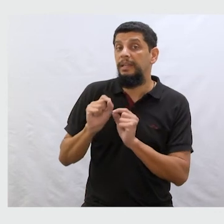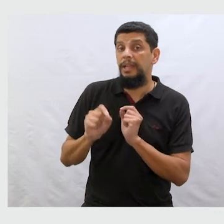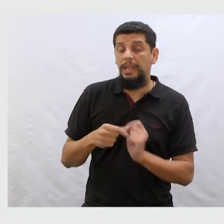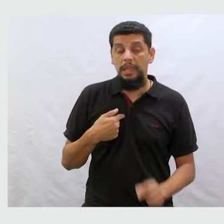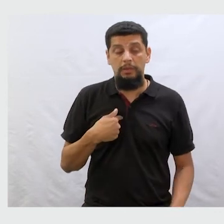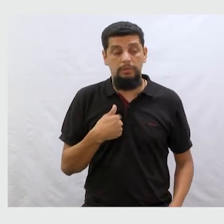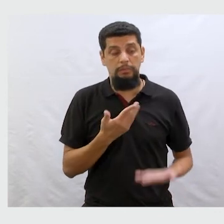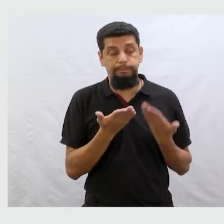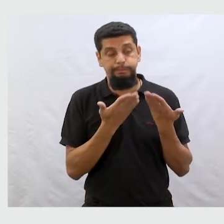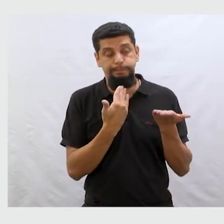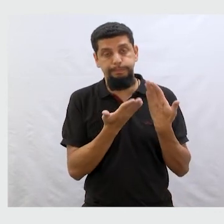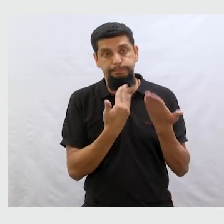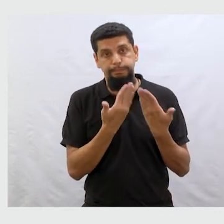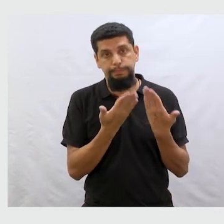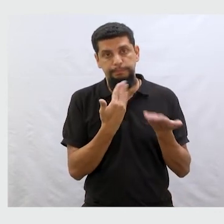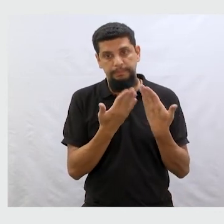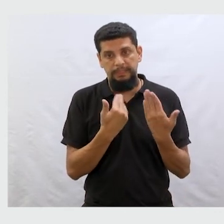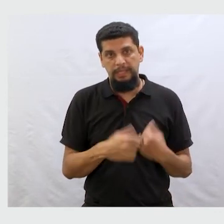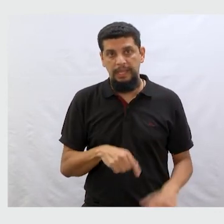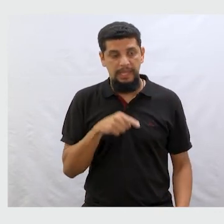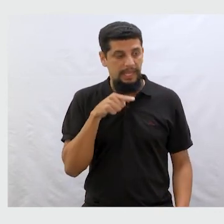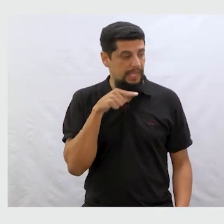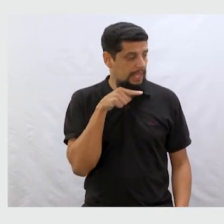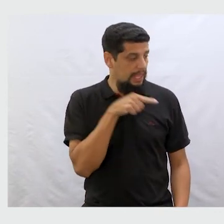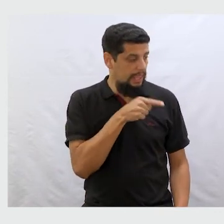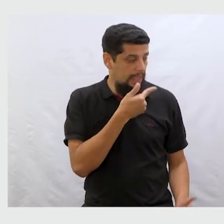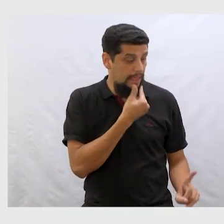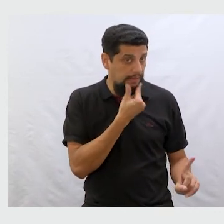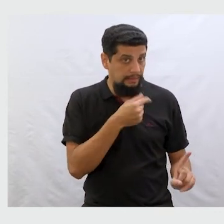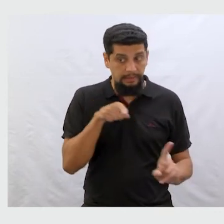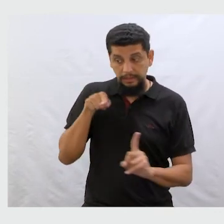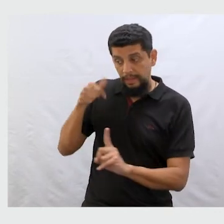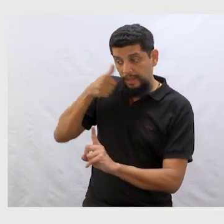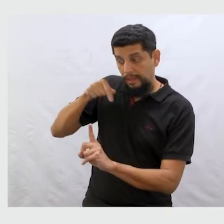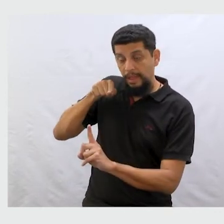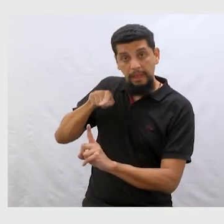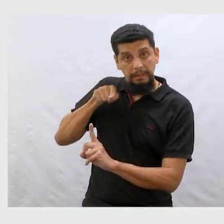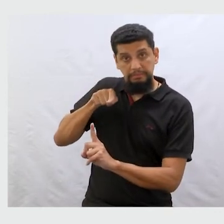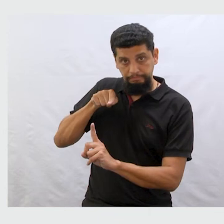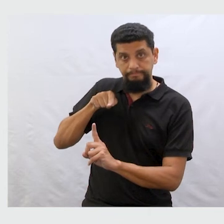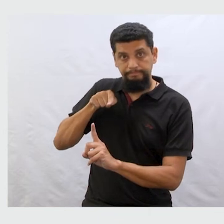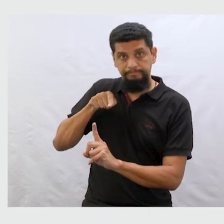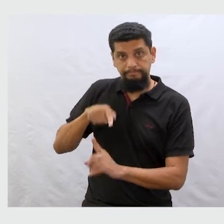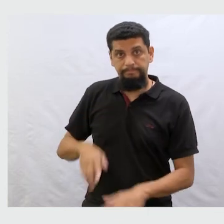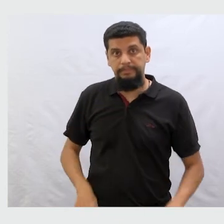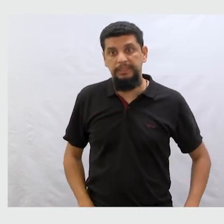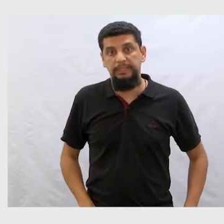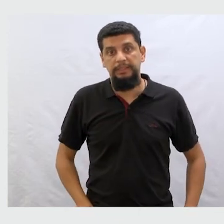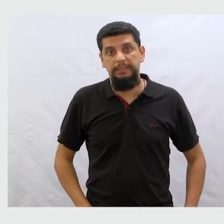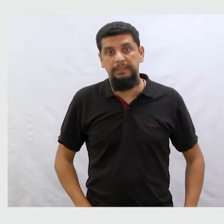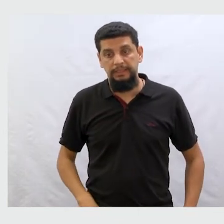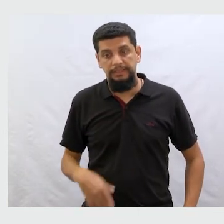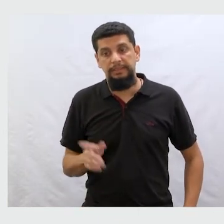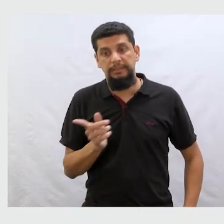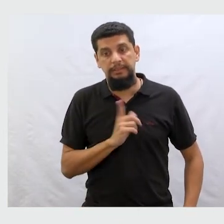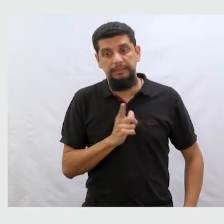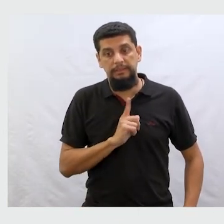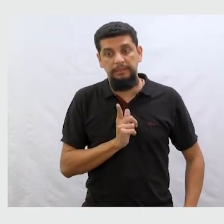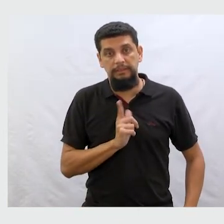conversa. Então, é de quem eu estou falando? Ele, ela, né? Também. Enfim.